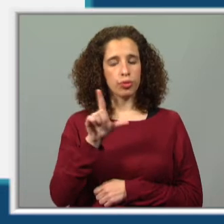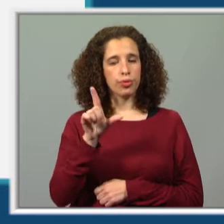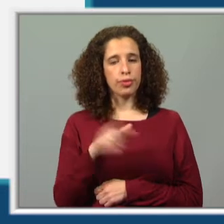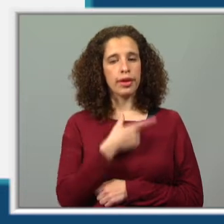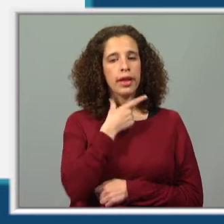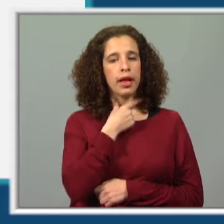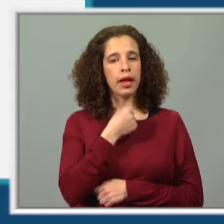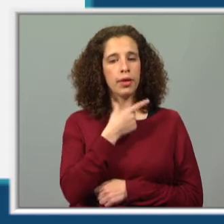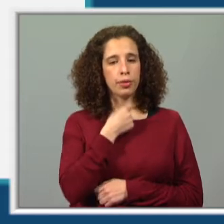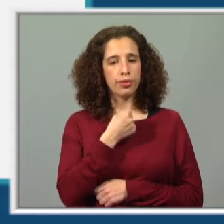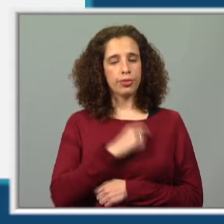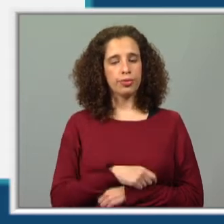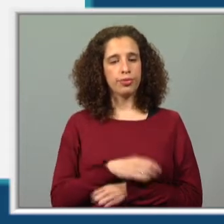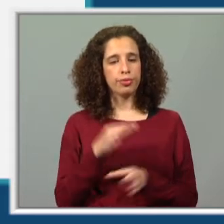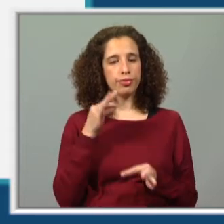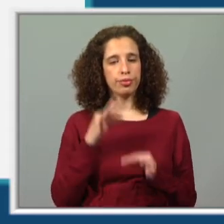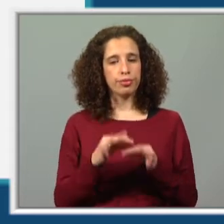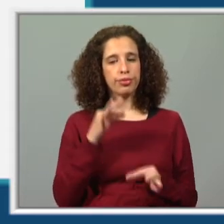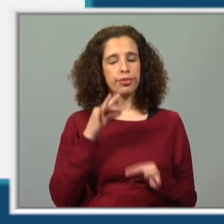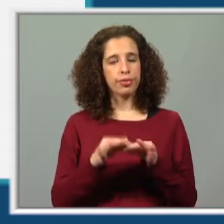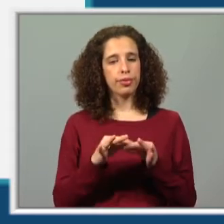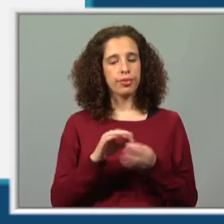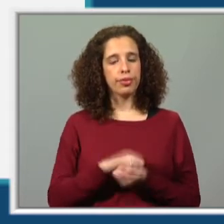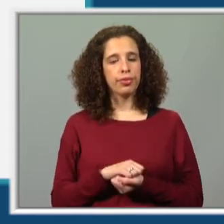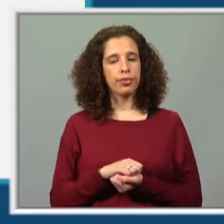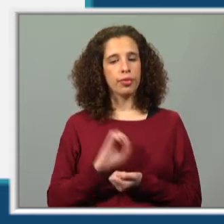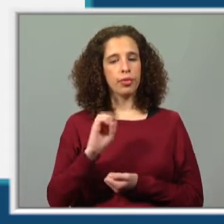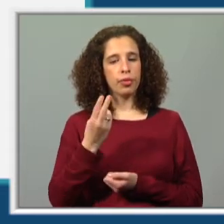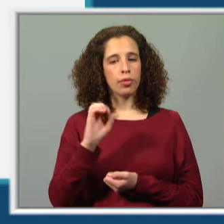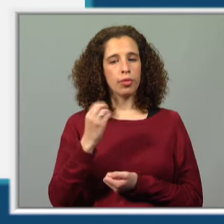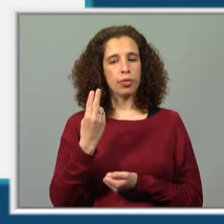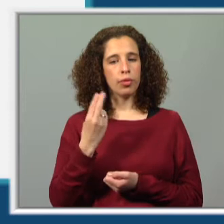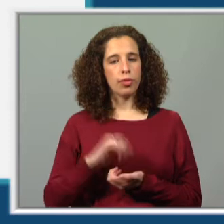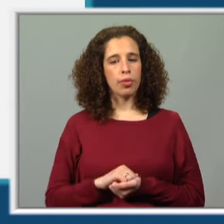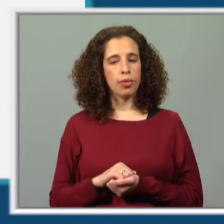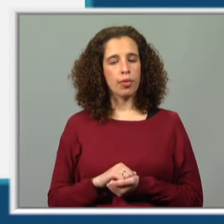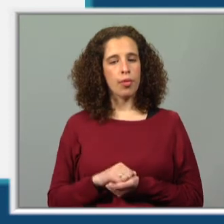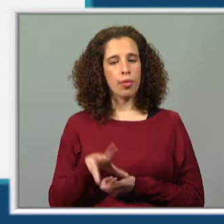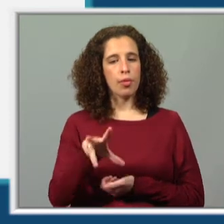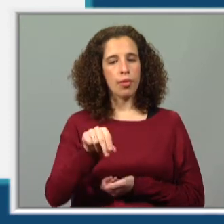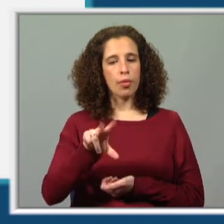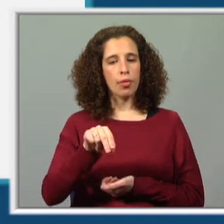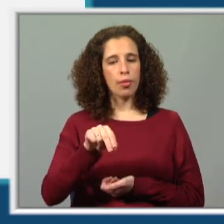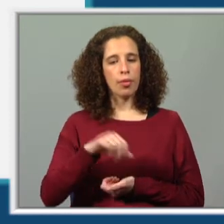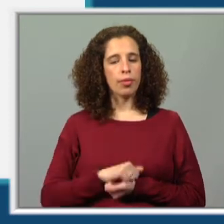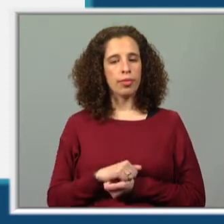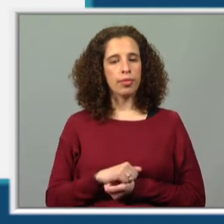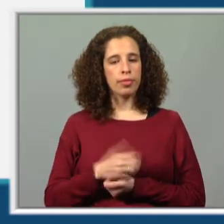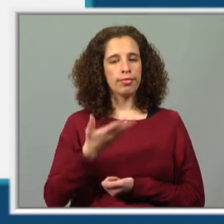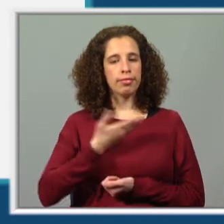julho, agosto, setembro, outubro, novembro